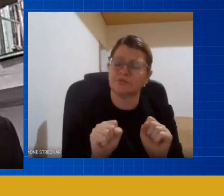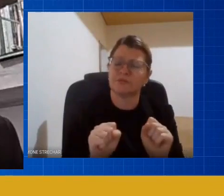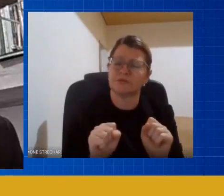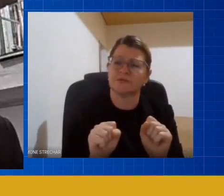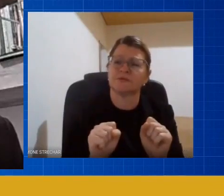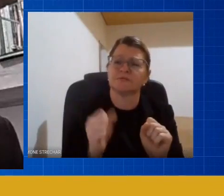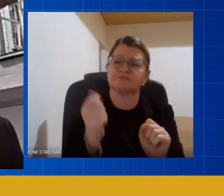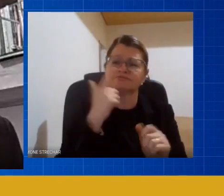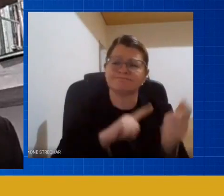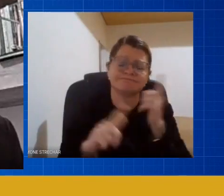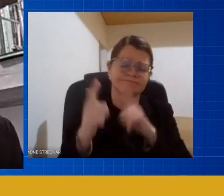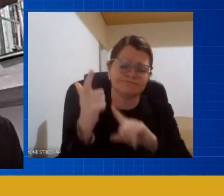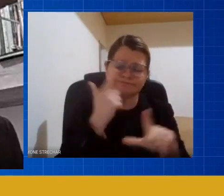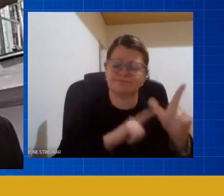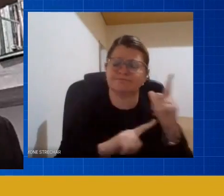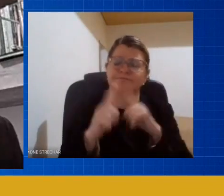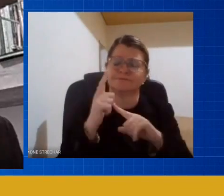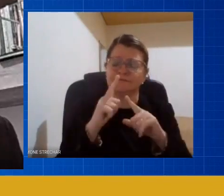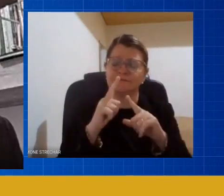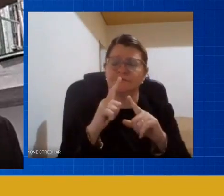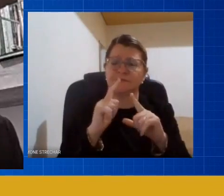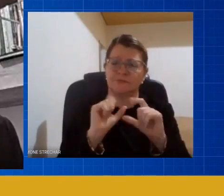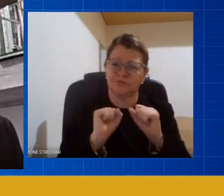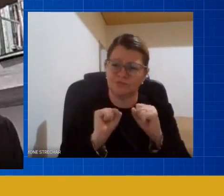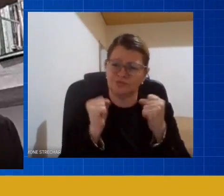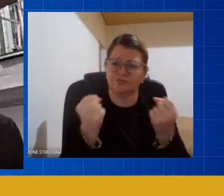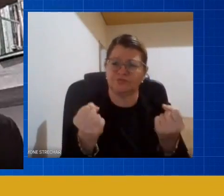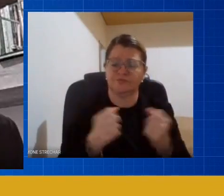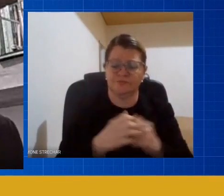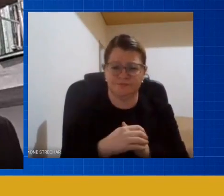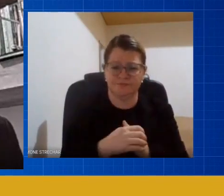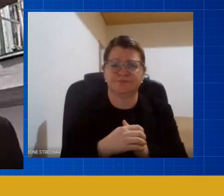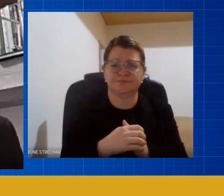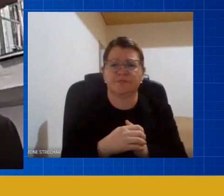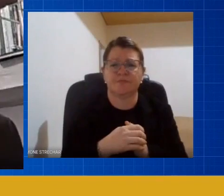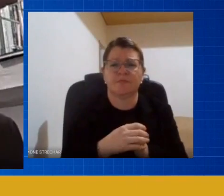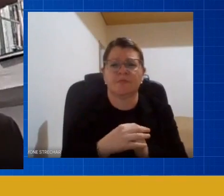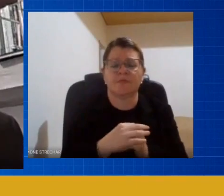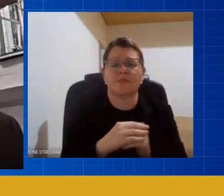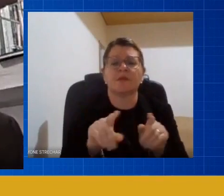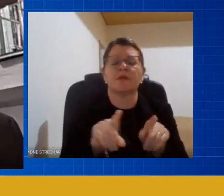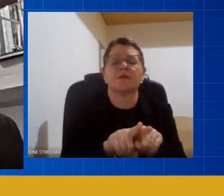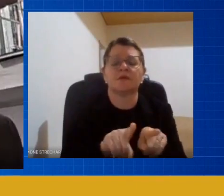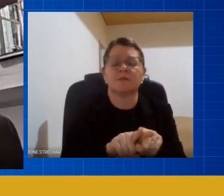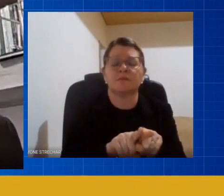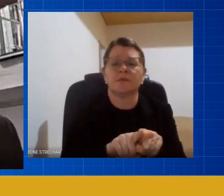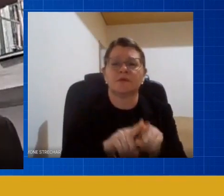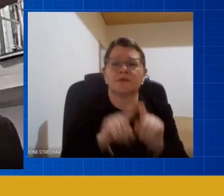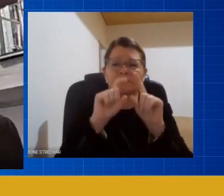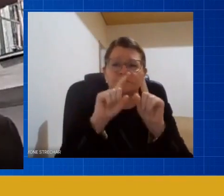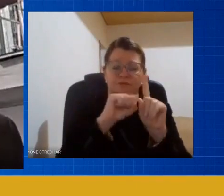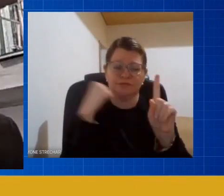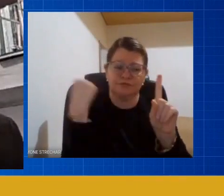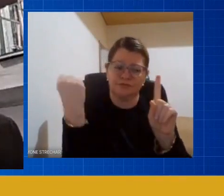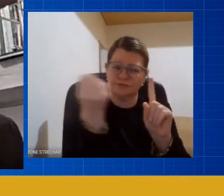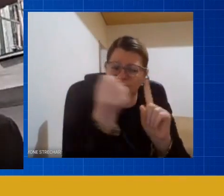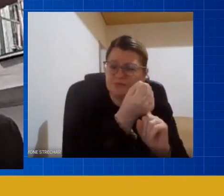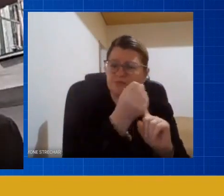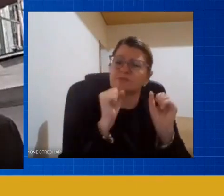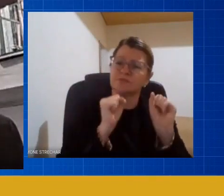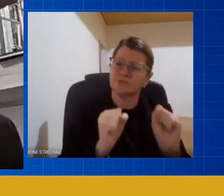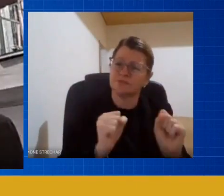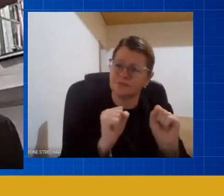tudo isso aí passar que a sociedade dê um pouco mais de valor e respeite um pouco mais a nossa